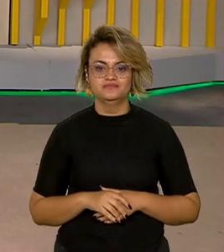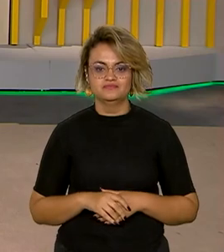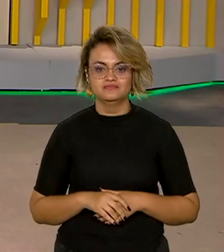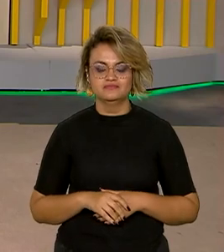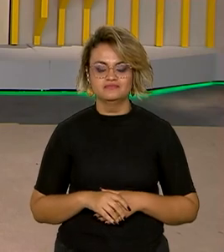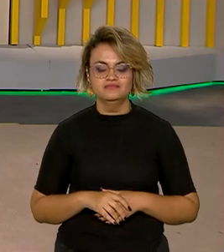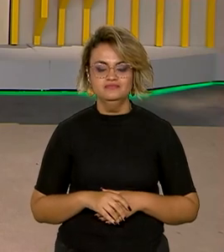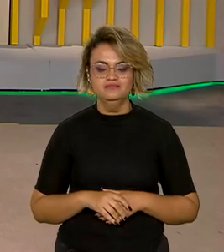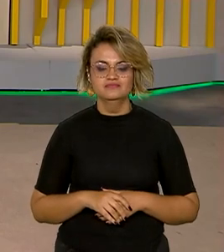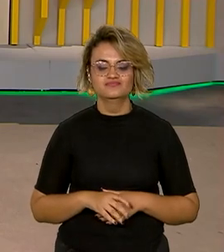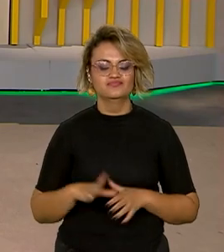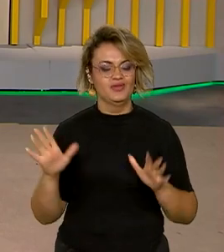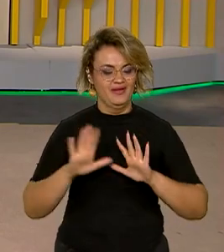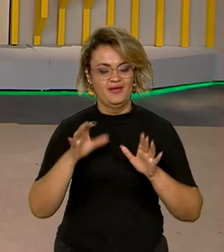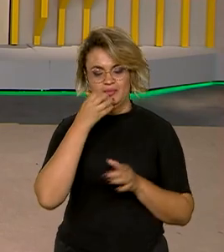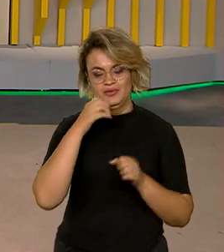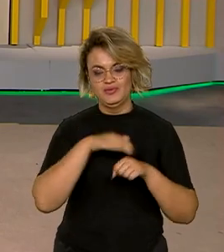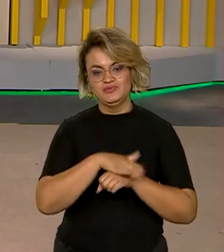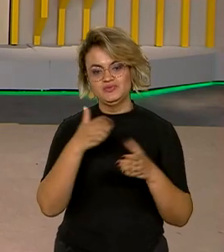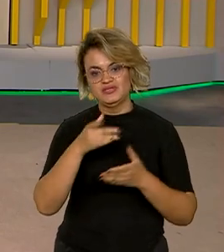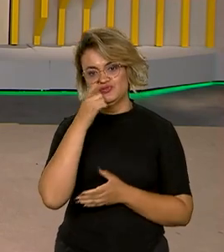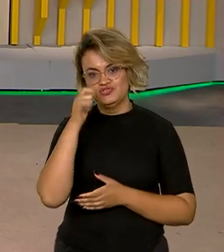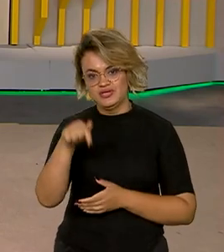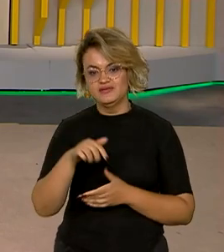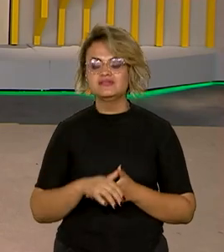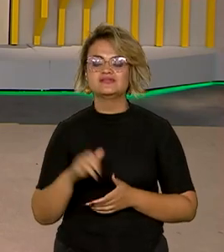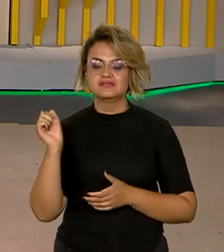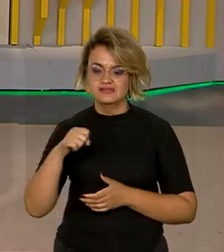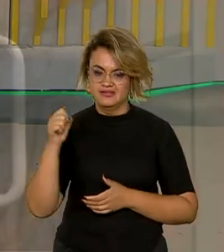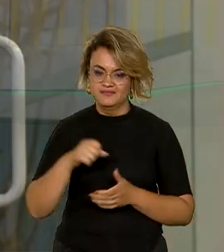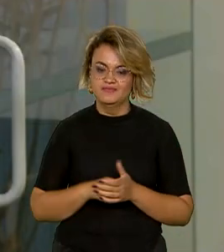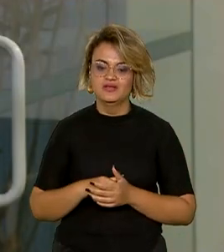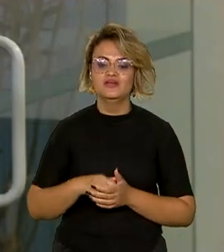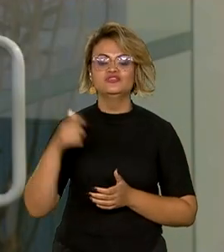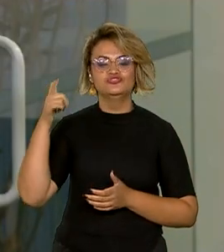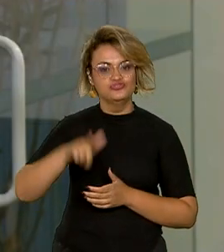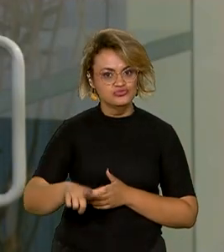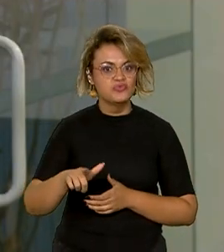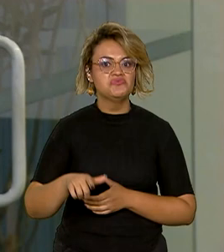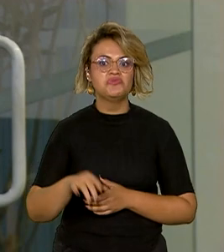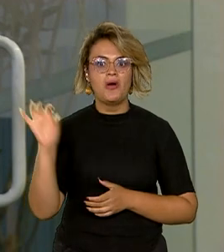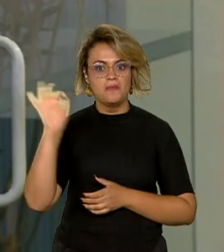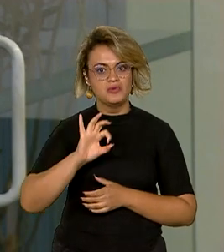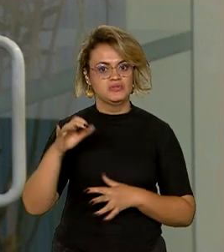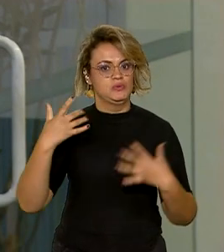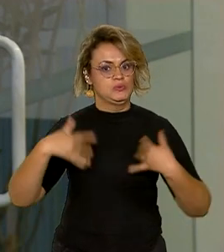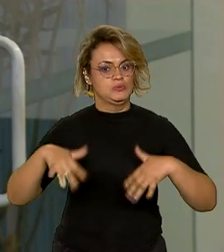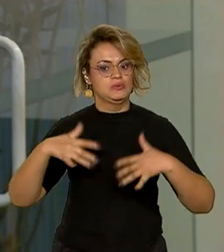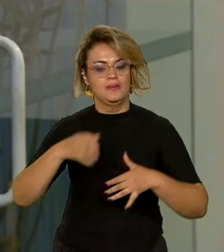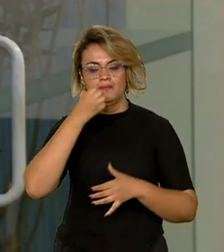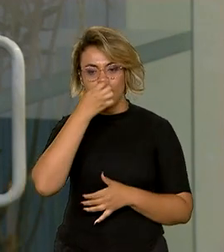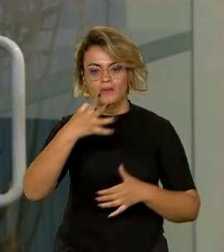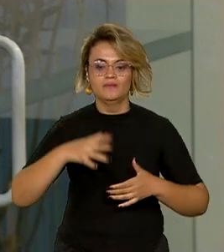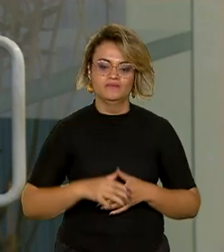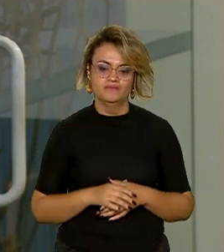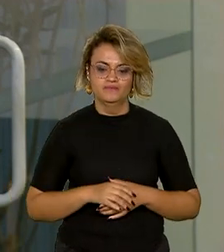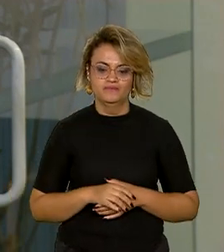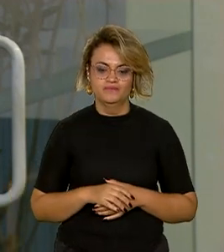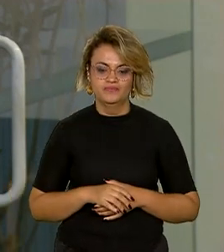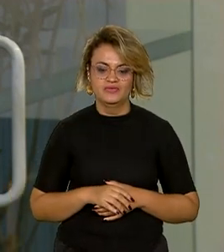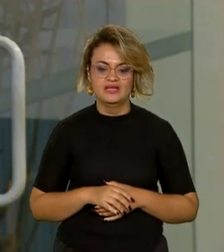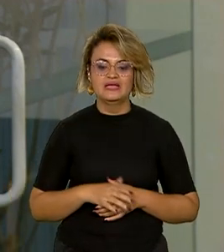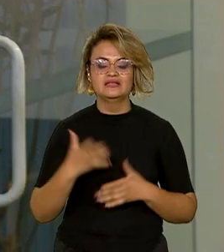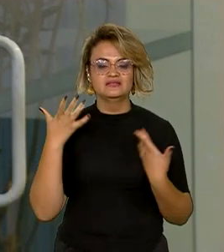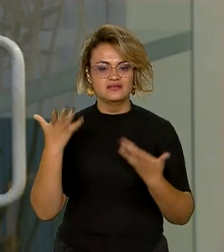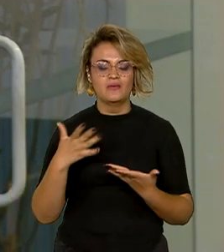Oi, Ana, Roberto, boa noite a vocês, boa noite a você que está com a gente. Pois é, foi mais um índice que surpreendeu com um resultado melhor do que o esperado. Então,